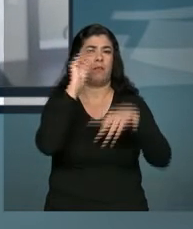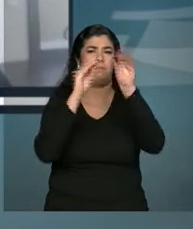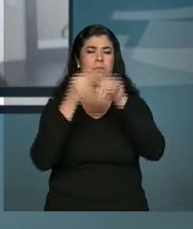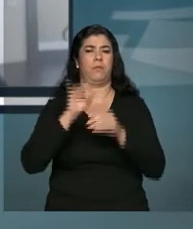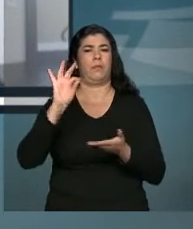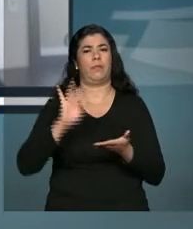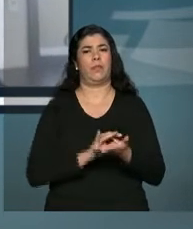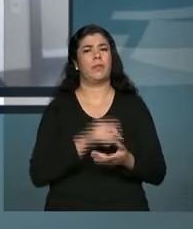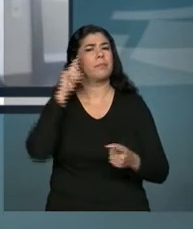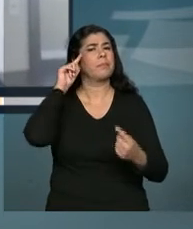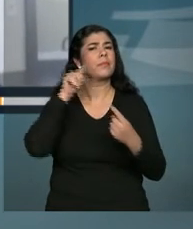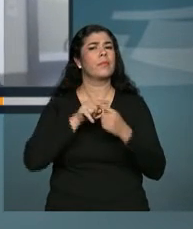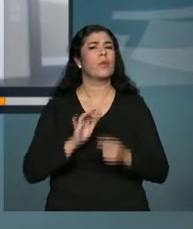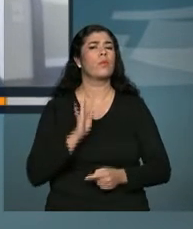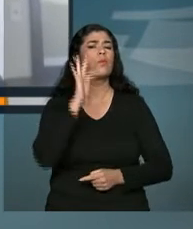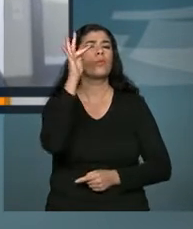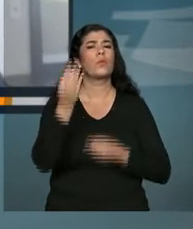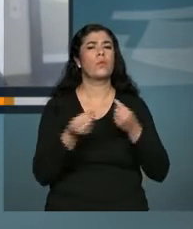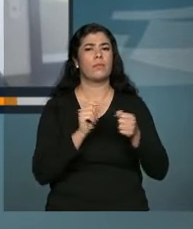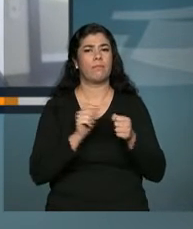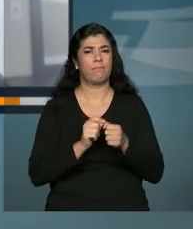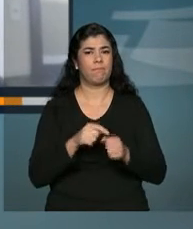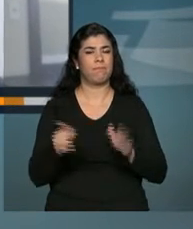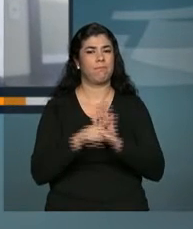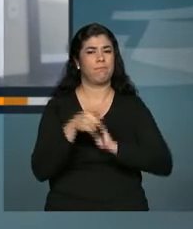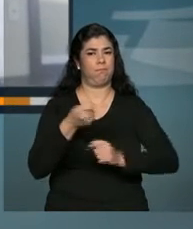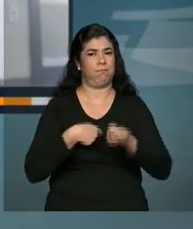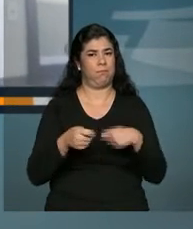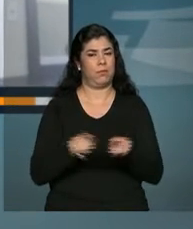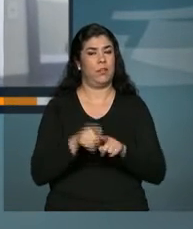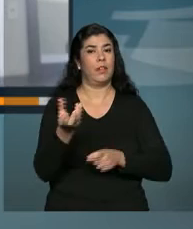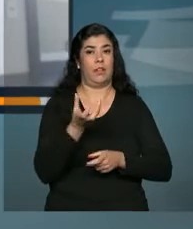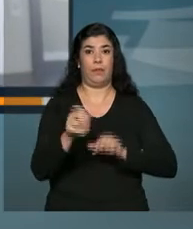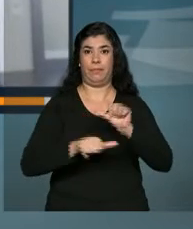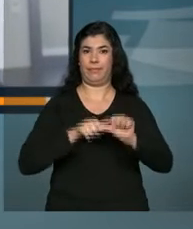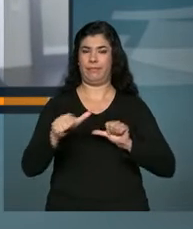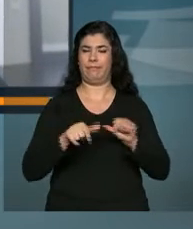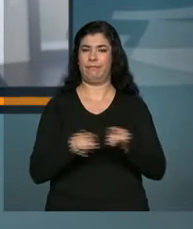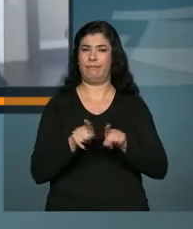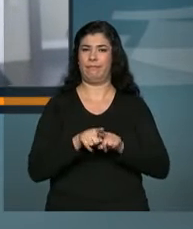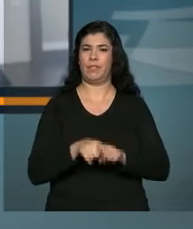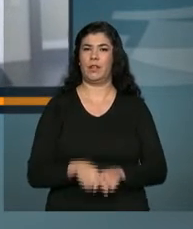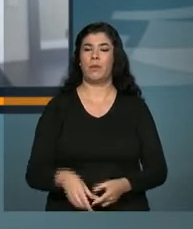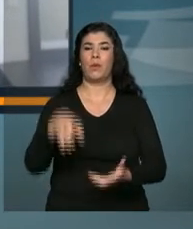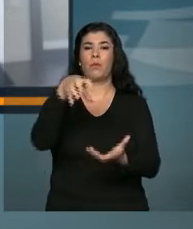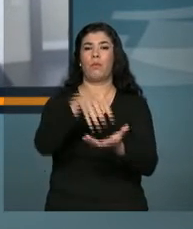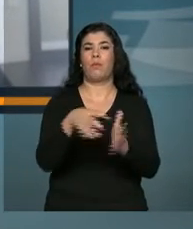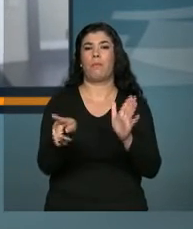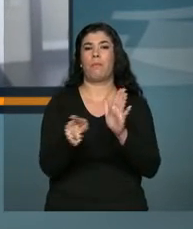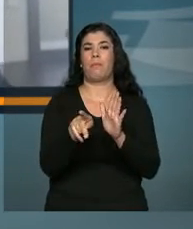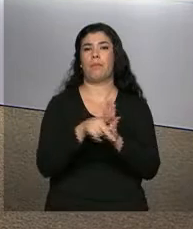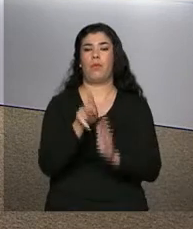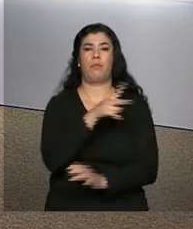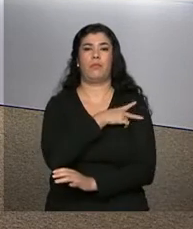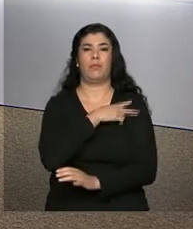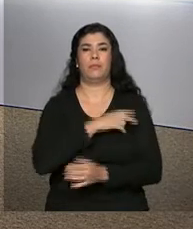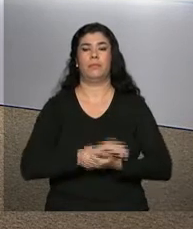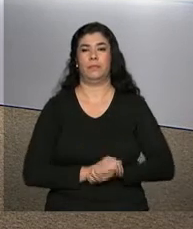são as suas expectativas agora para o seu próprio negócio? Eu quero transformar o salão em um centro técnico para cabeleireiros.